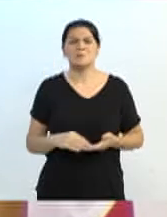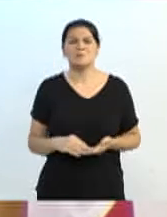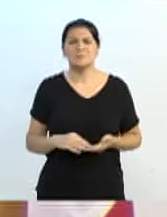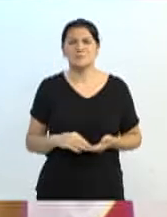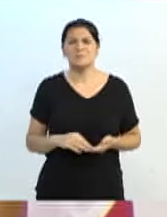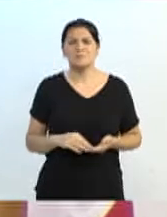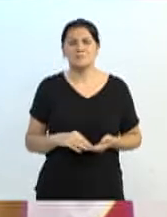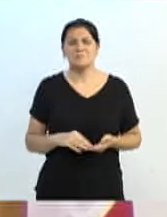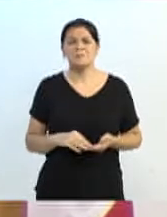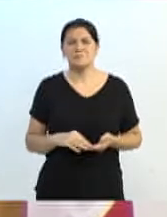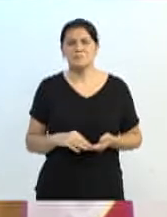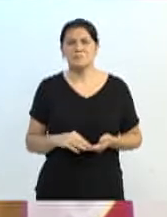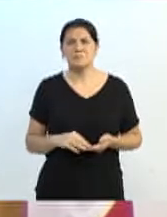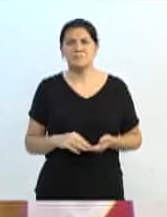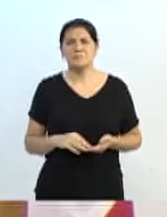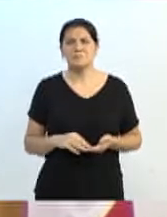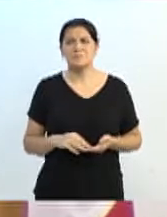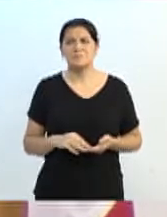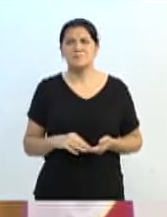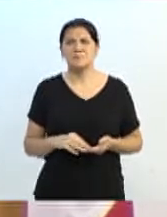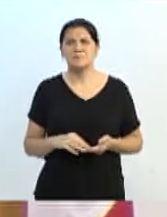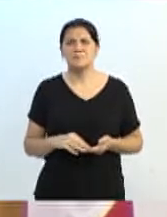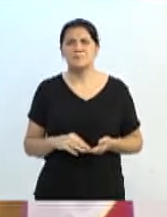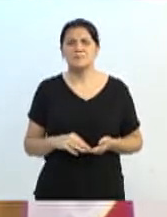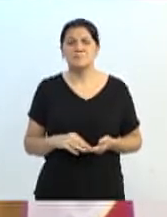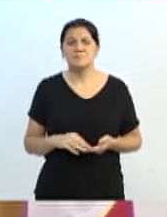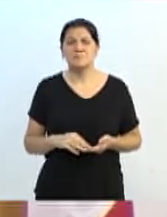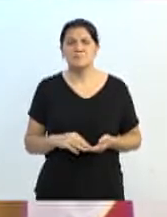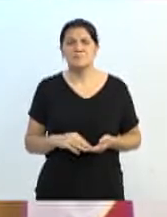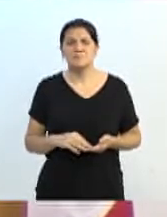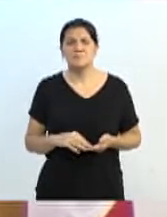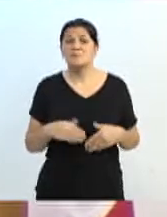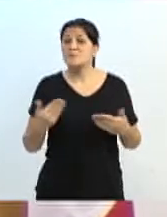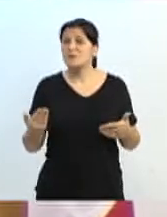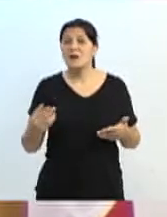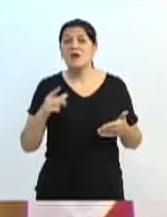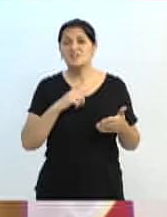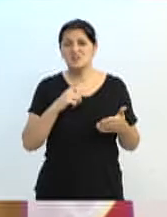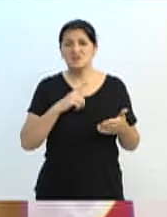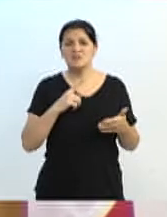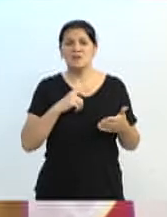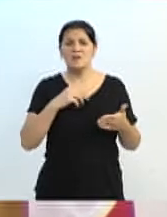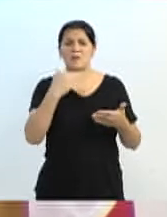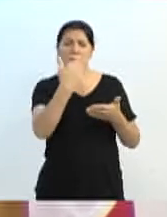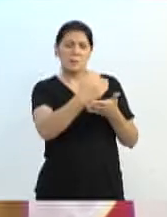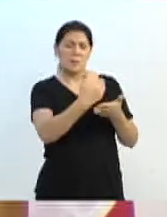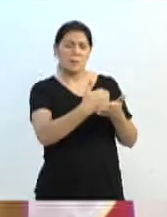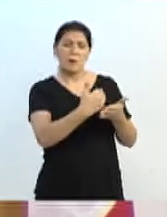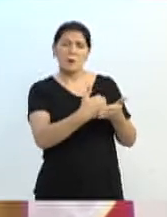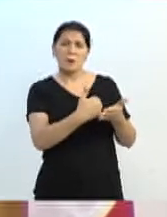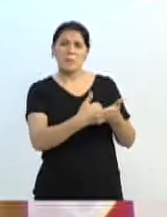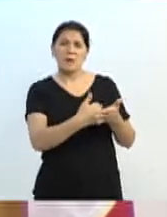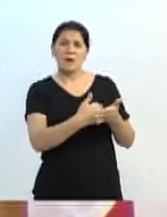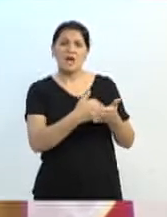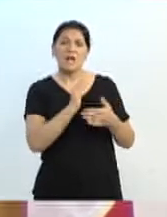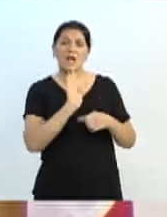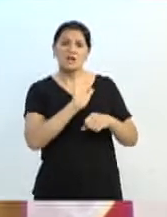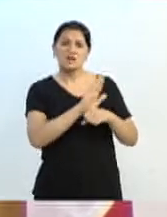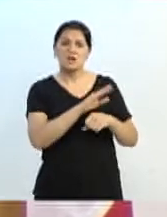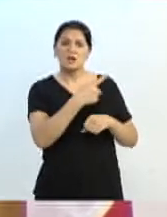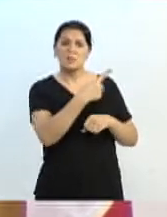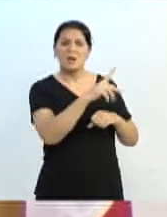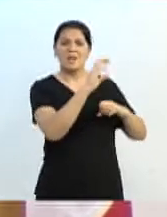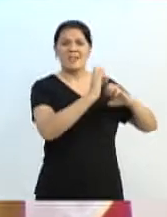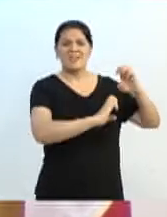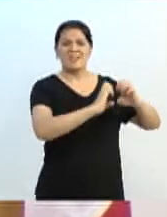todo momento, nós tivemos lá aditivos que beneficiaram a empresa, somente a